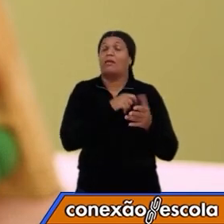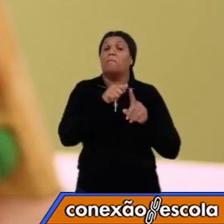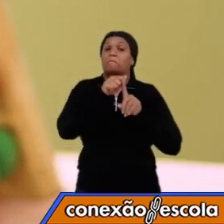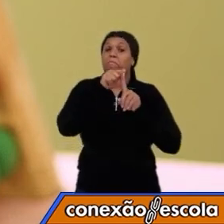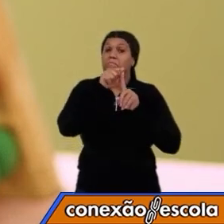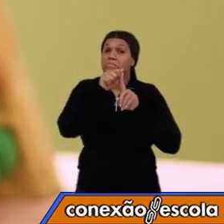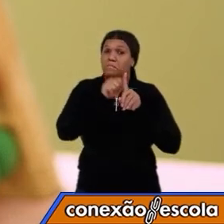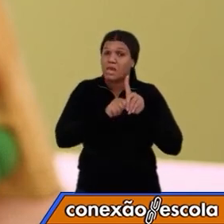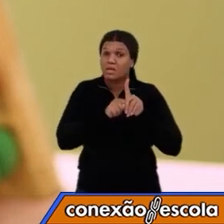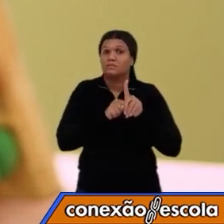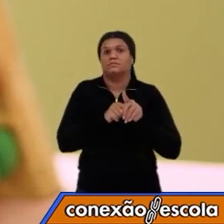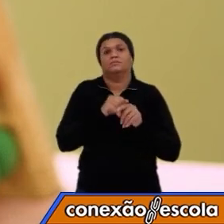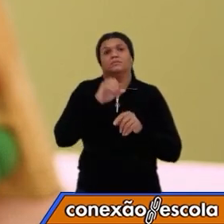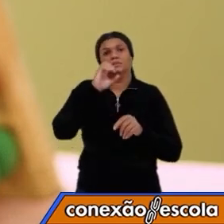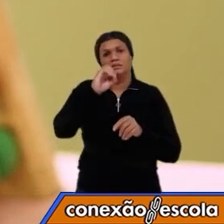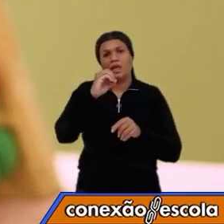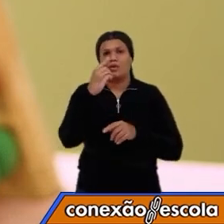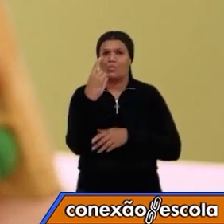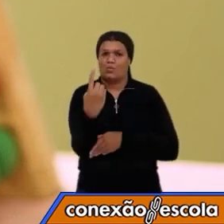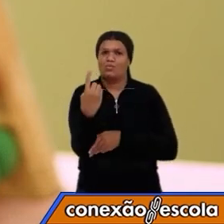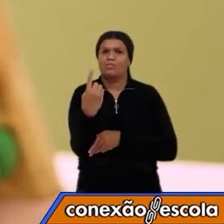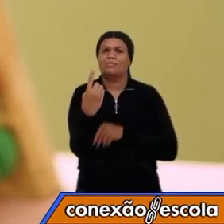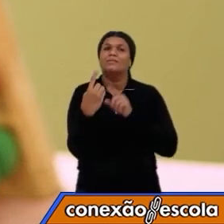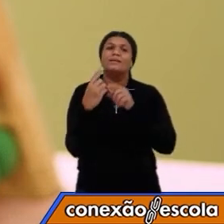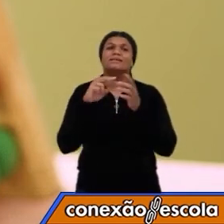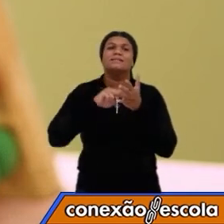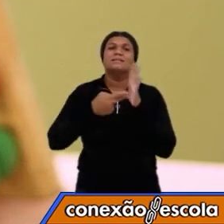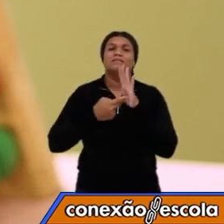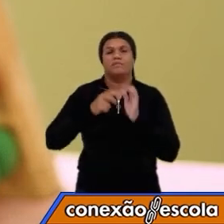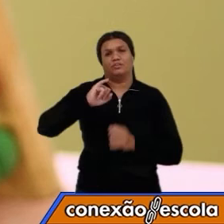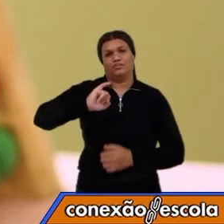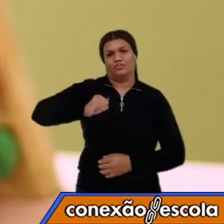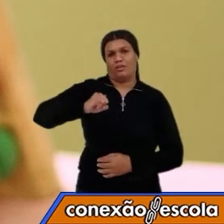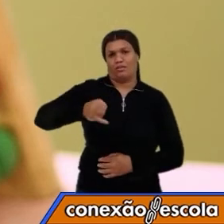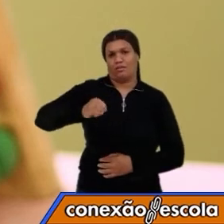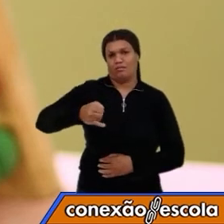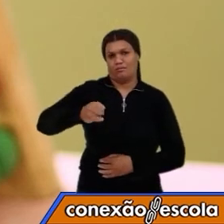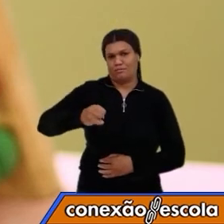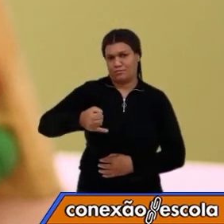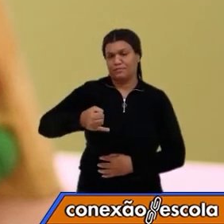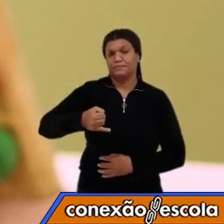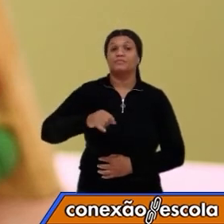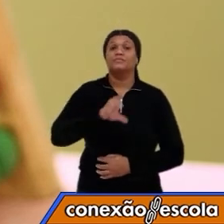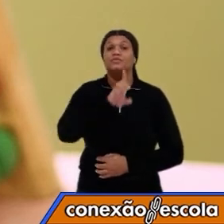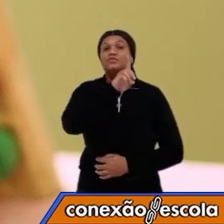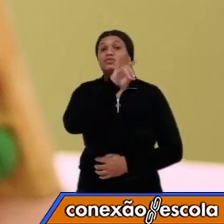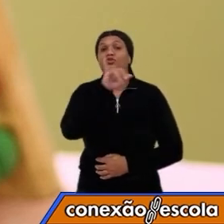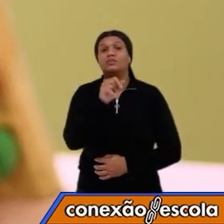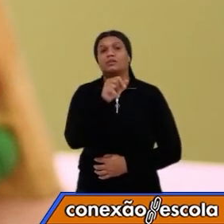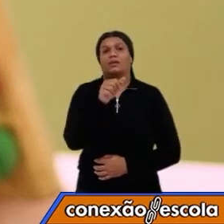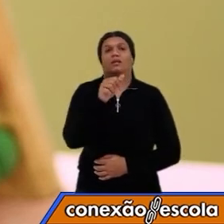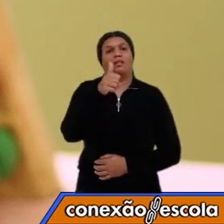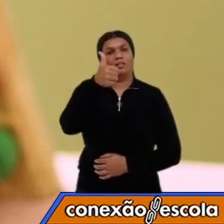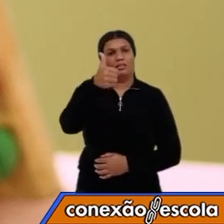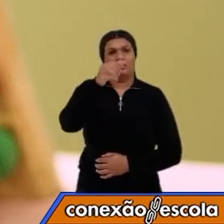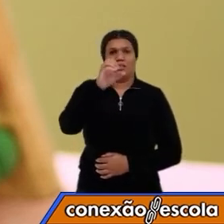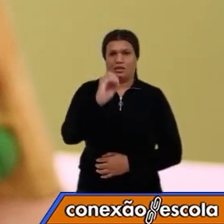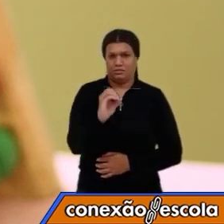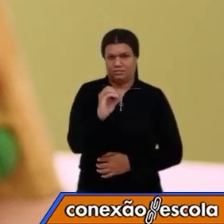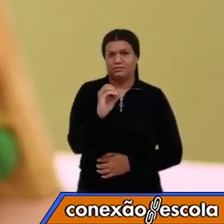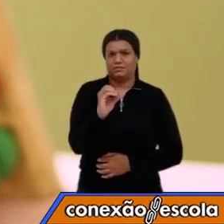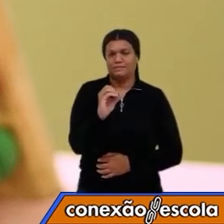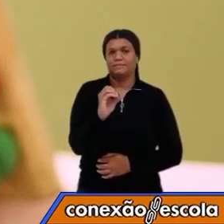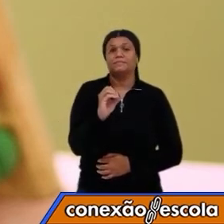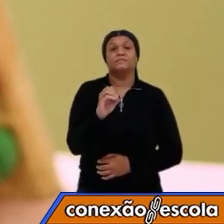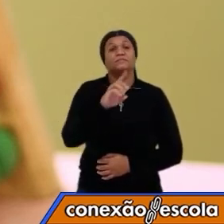era o mês 01, então era o mês de janeiro o vencimento. E o dia era o dia 10, então